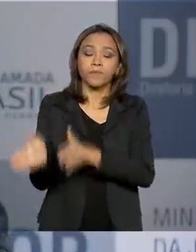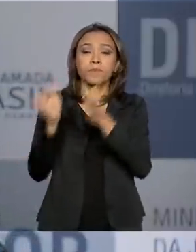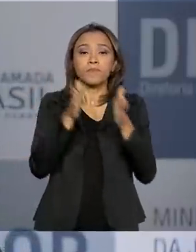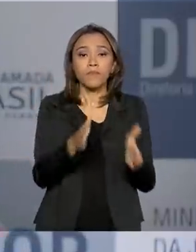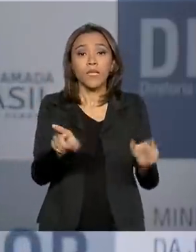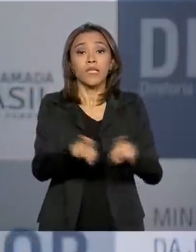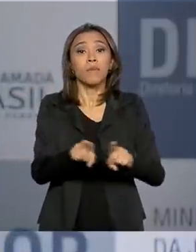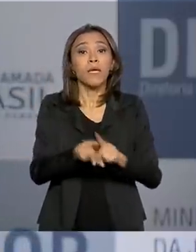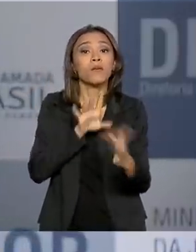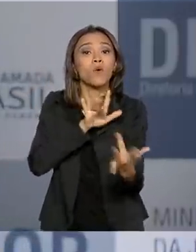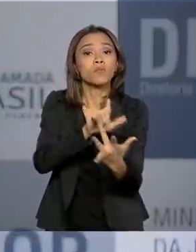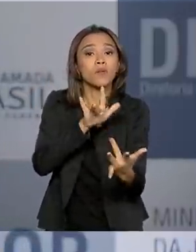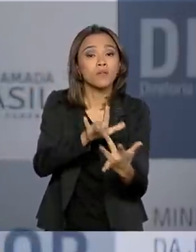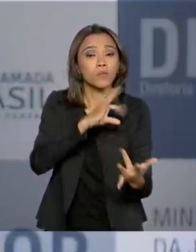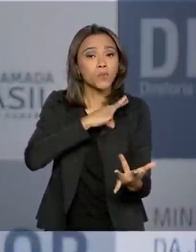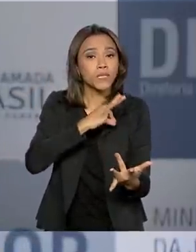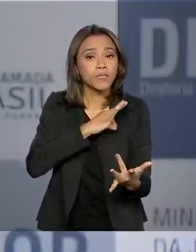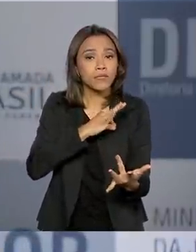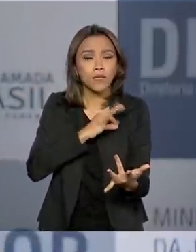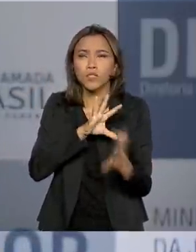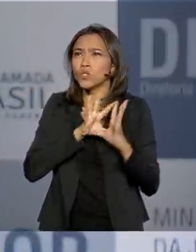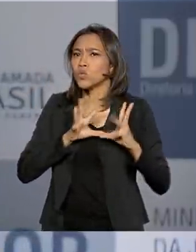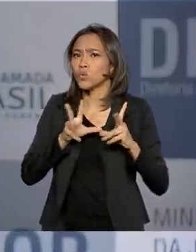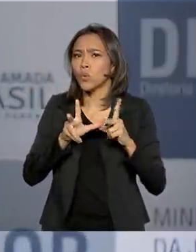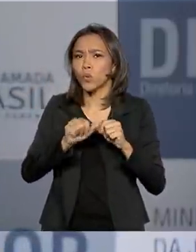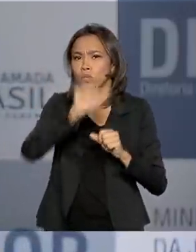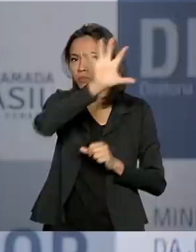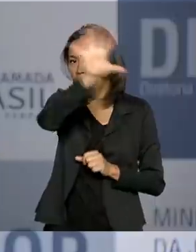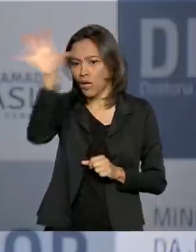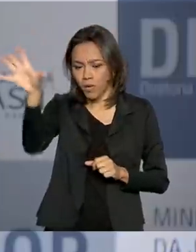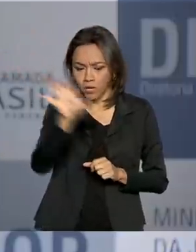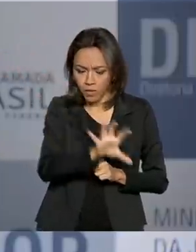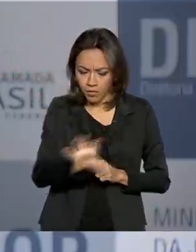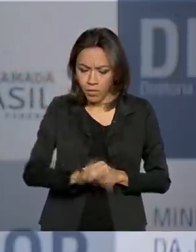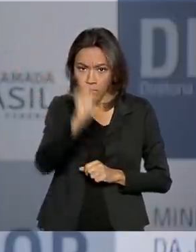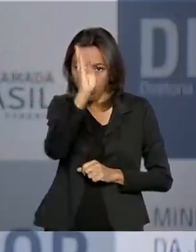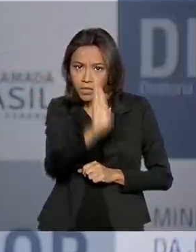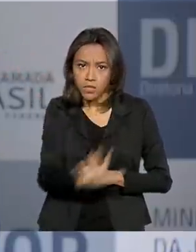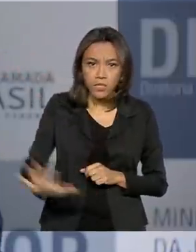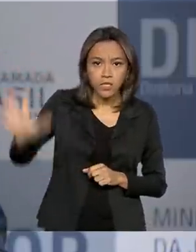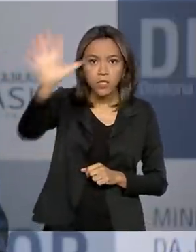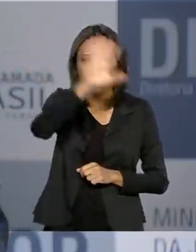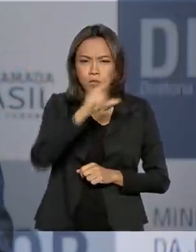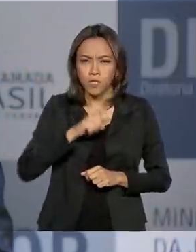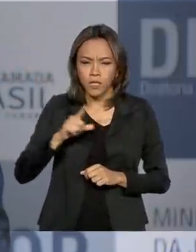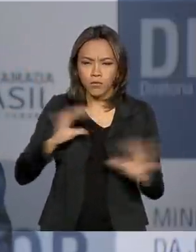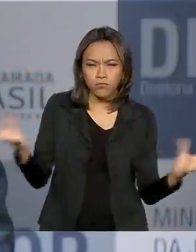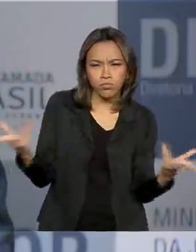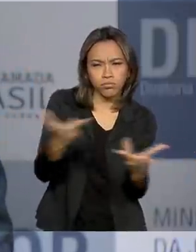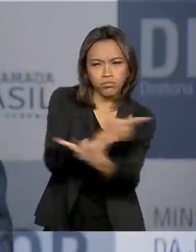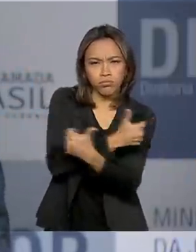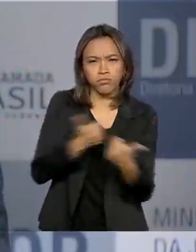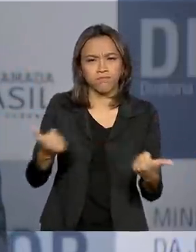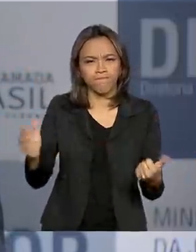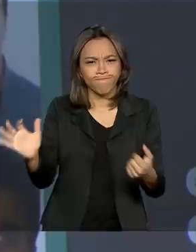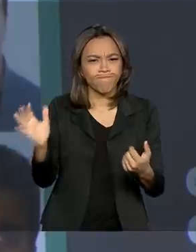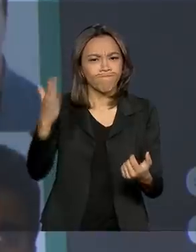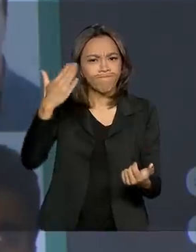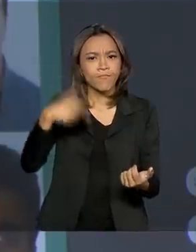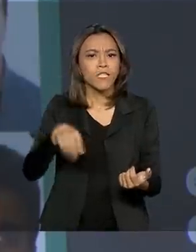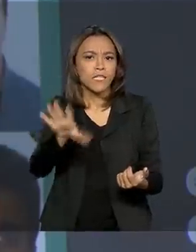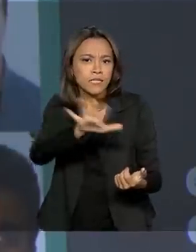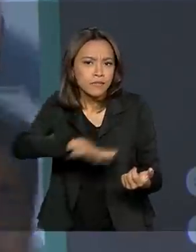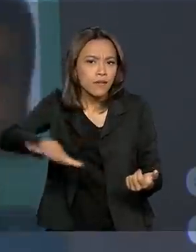contato com policiais de todas as regiões do país que têm expertise na área de crime violento e crime organizado.